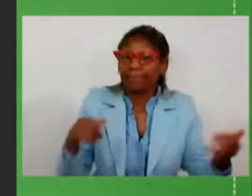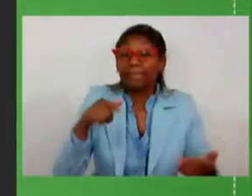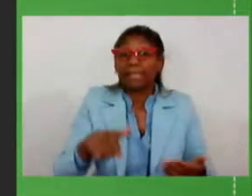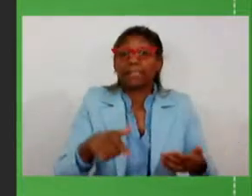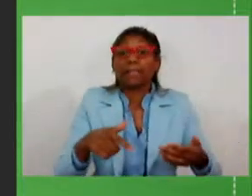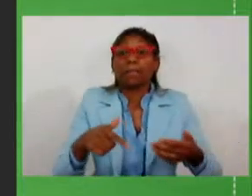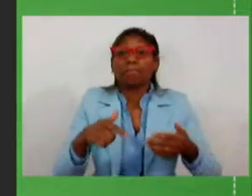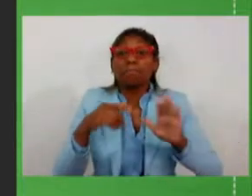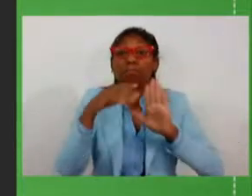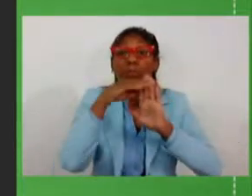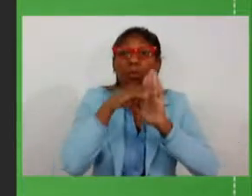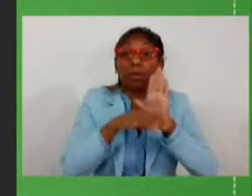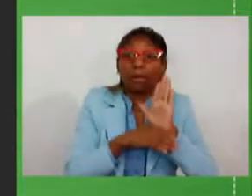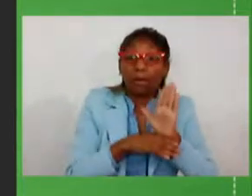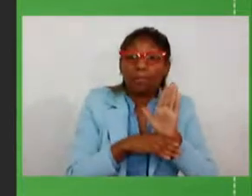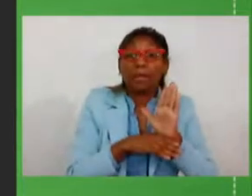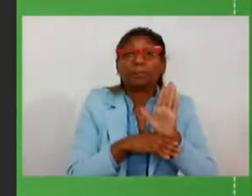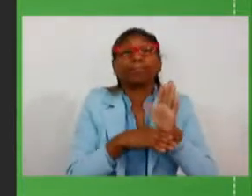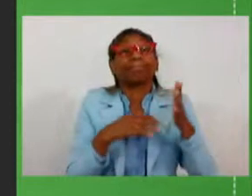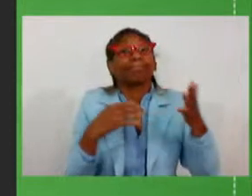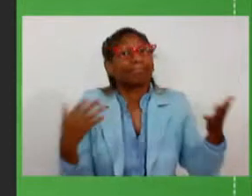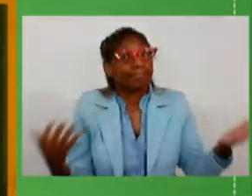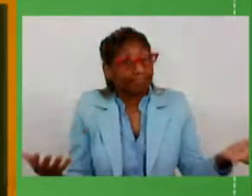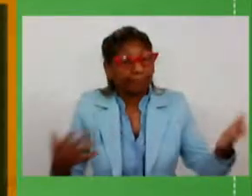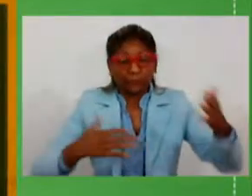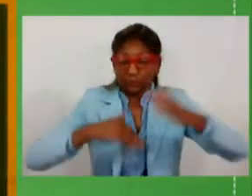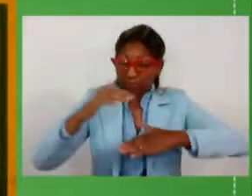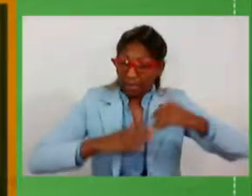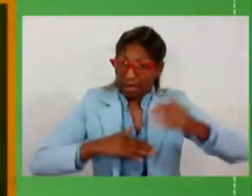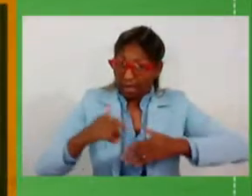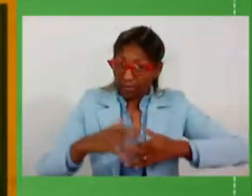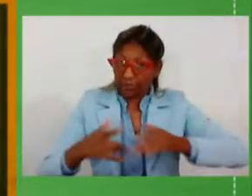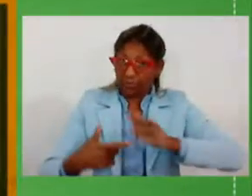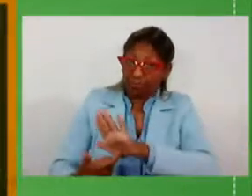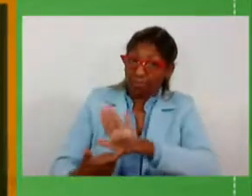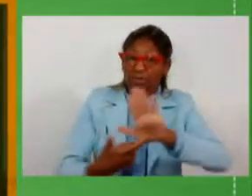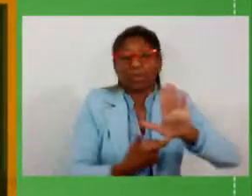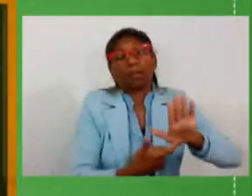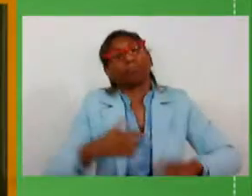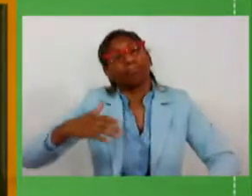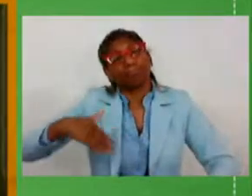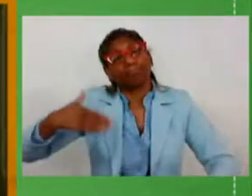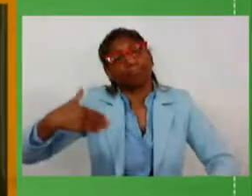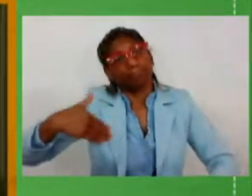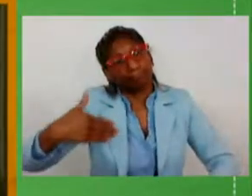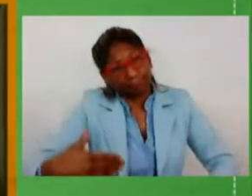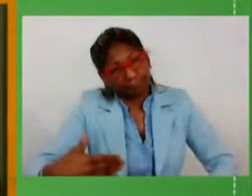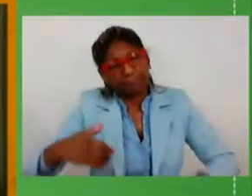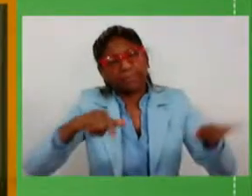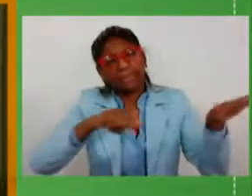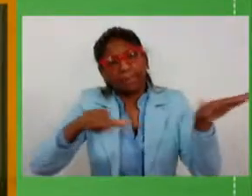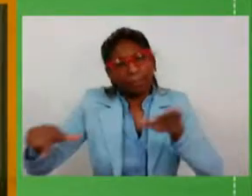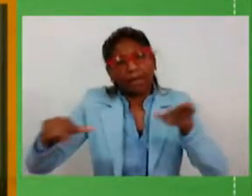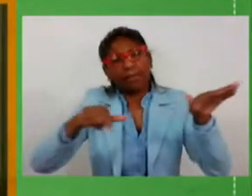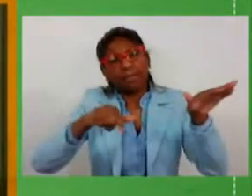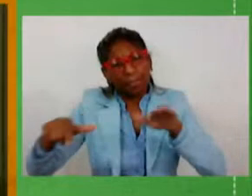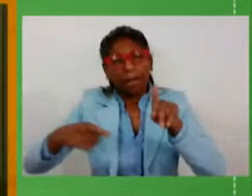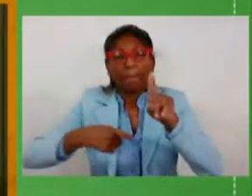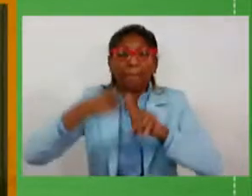conjunto de ações, nós vamos apresentar ao longo das próximas semanas e meses,